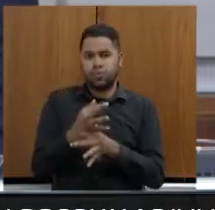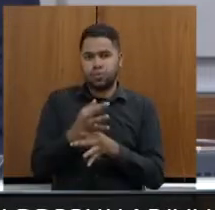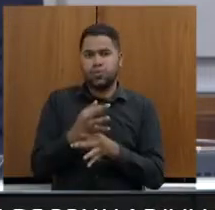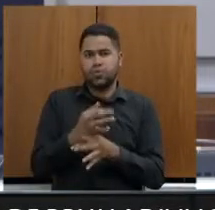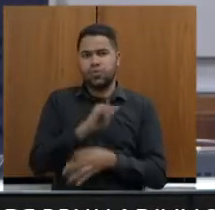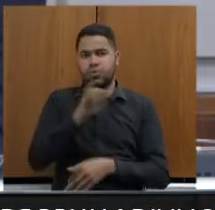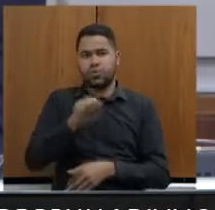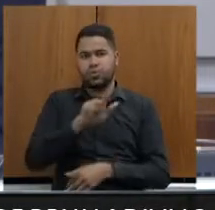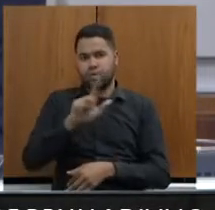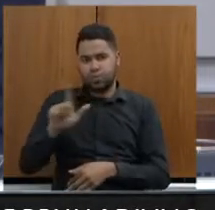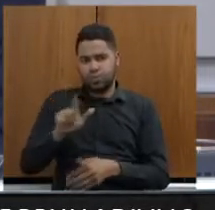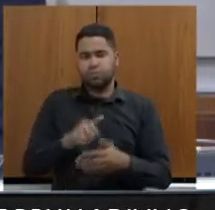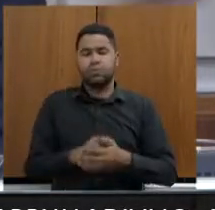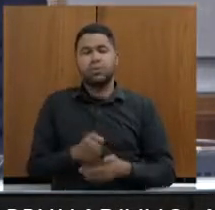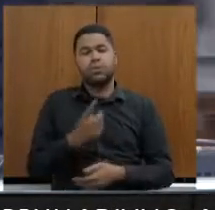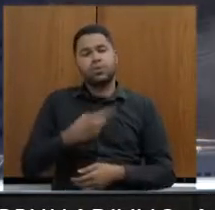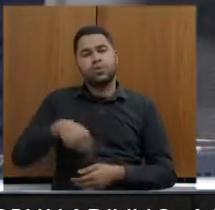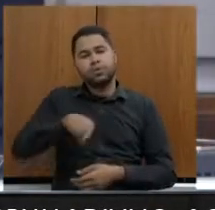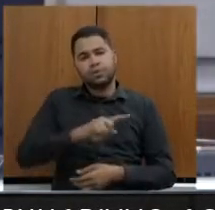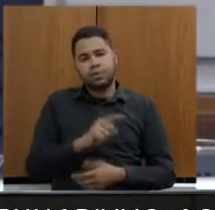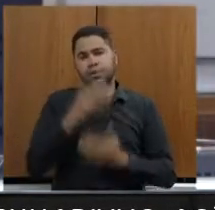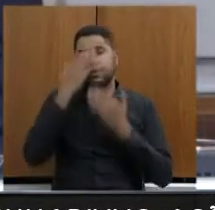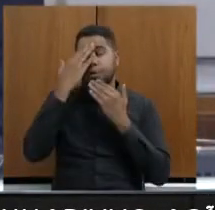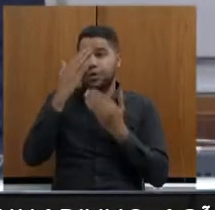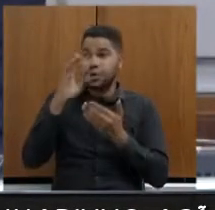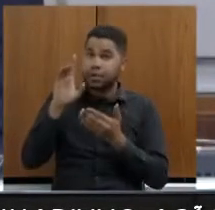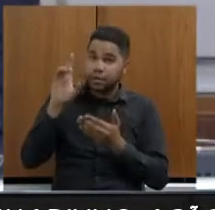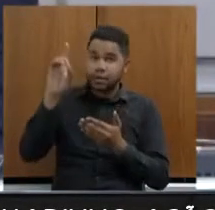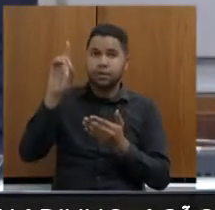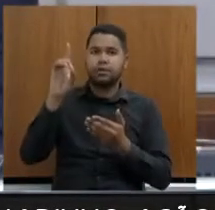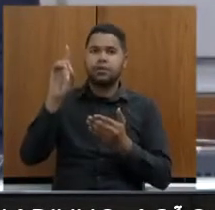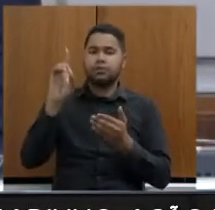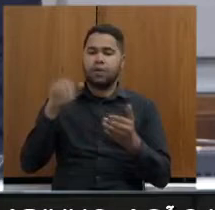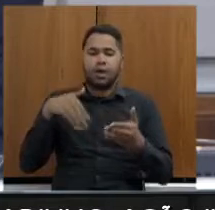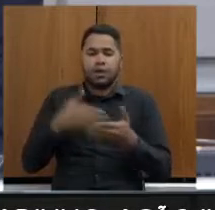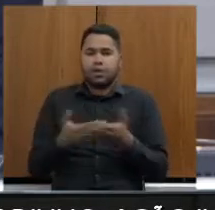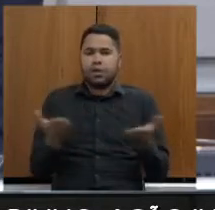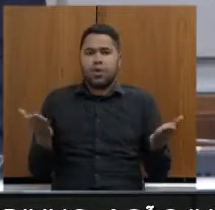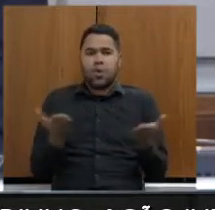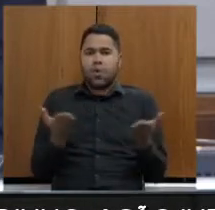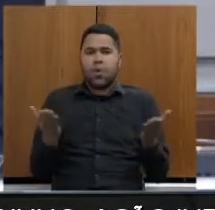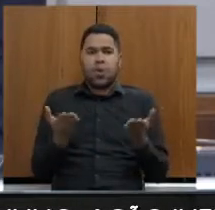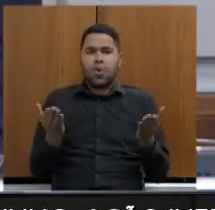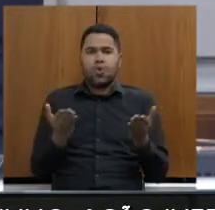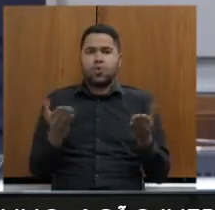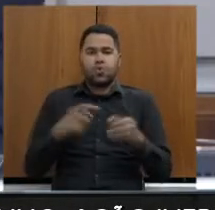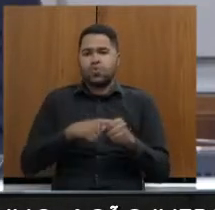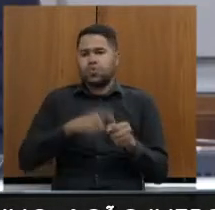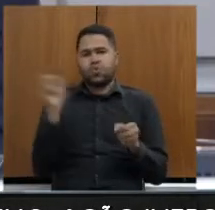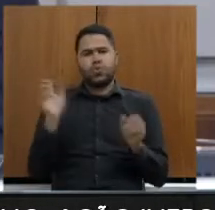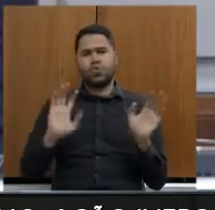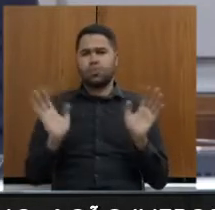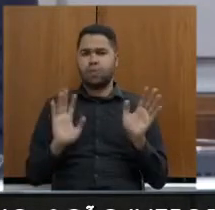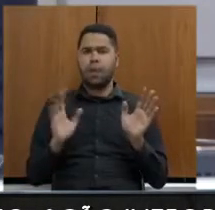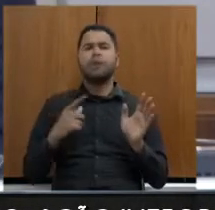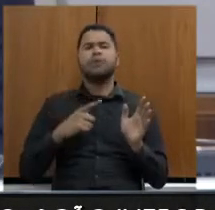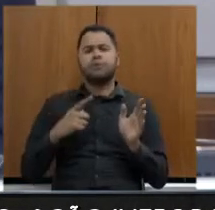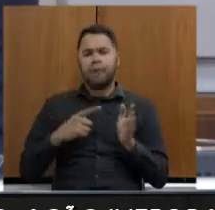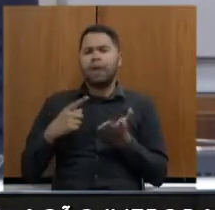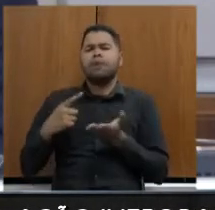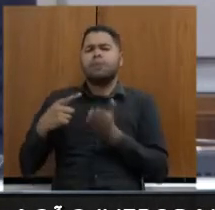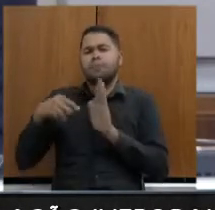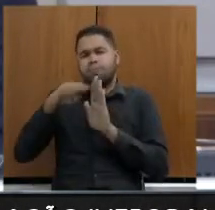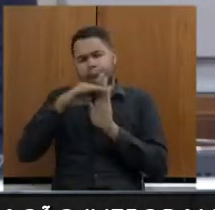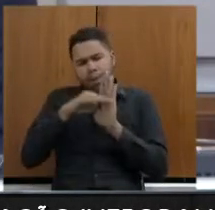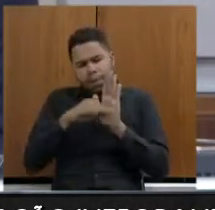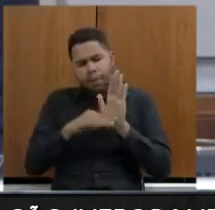e a gente, graças a Deus, batendo a madeira, até hoje, esse processo não está suspenso. Tem um conjunto de ações, como tem em todo caso,